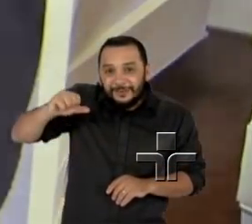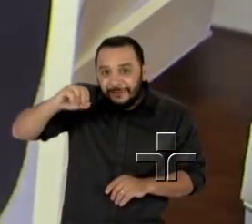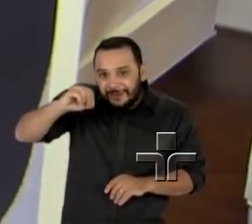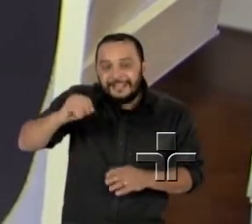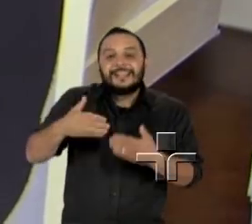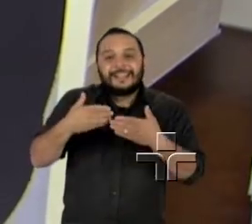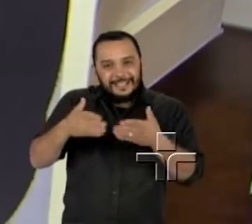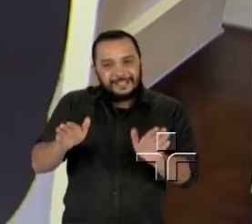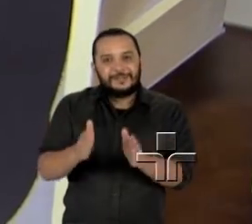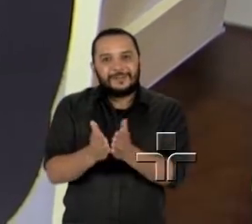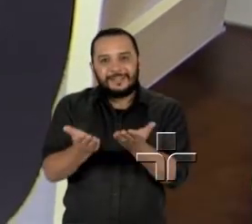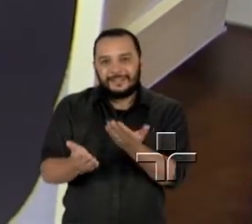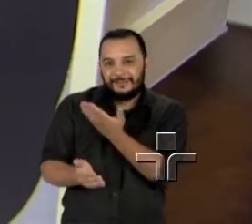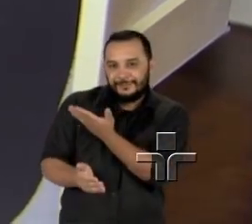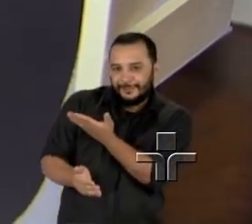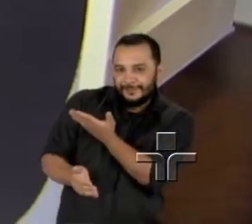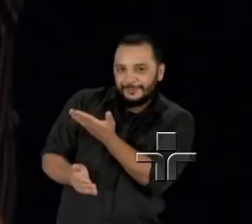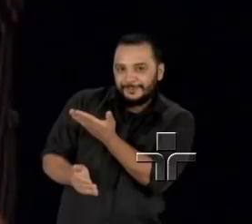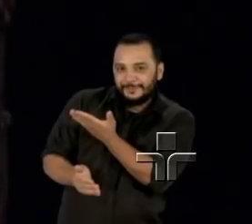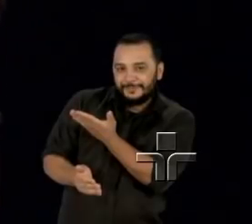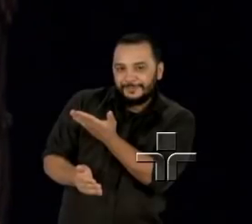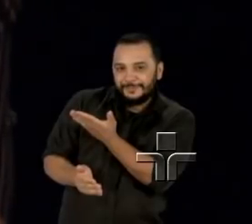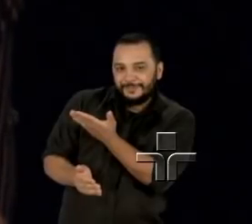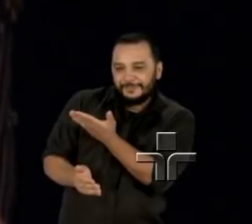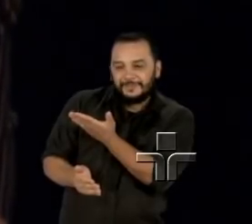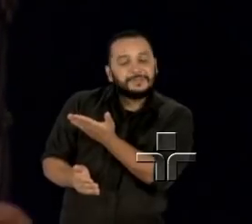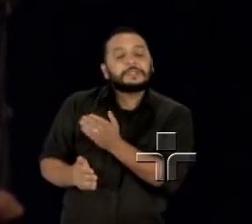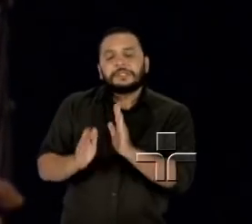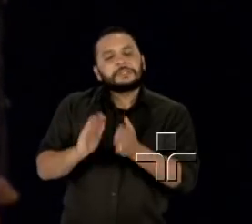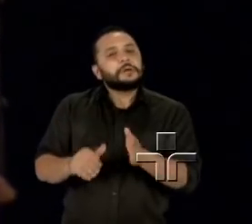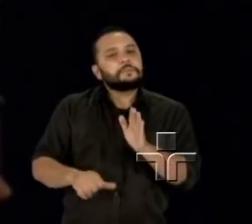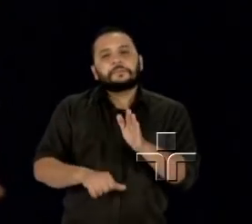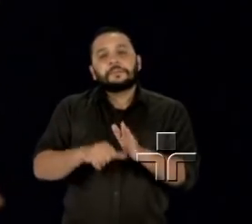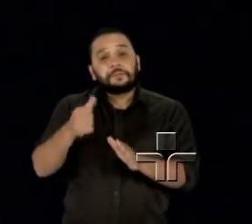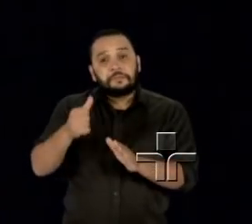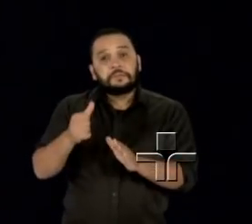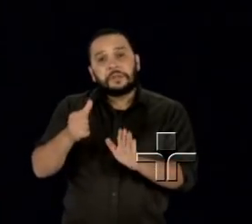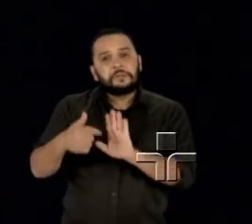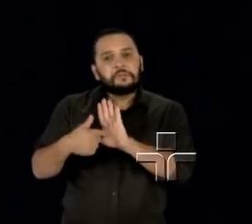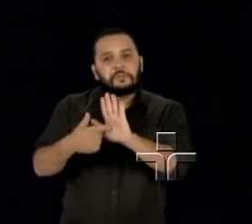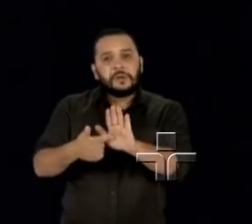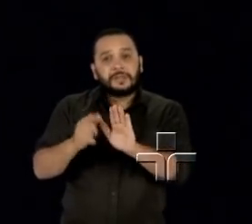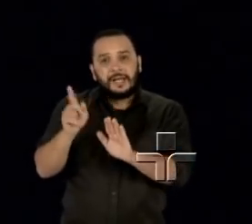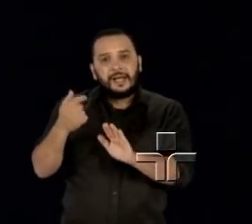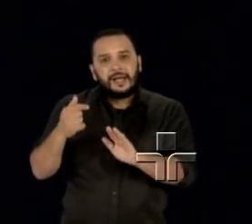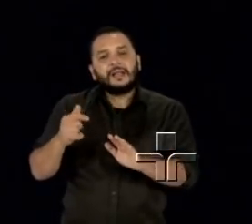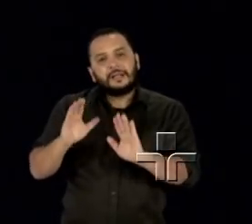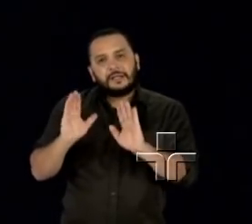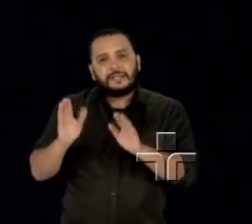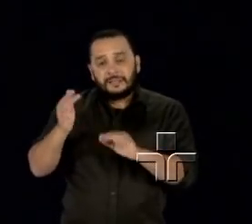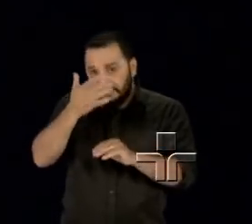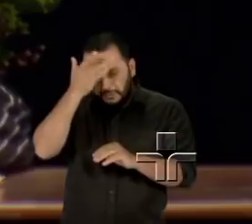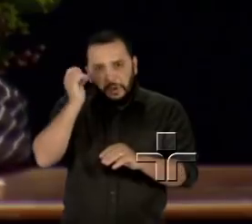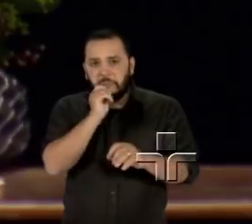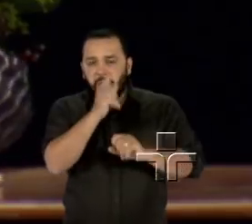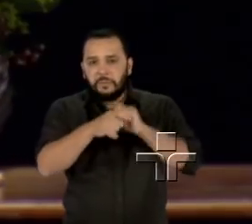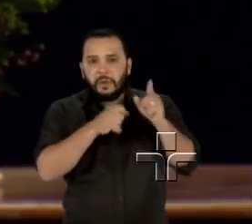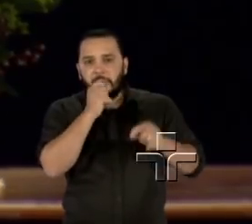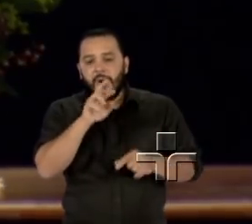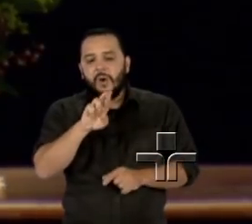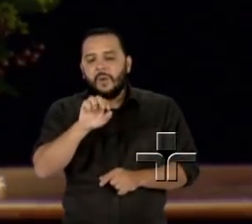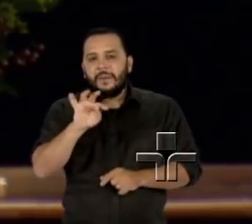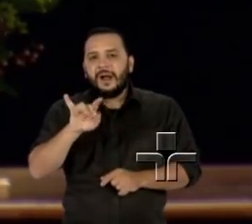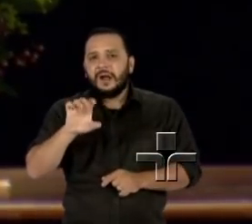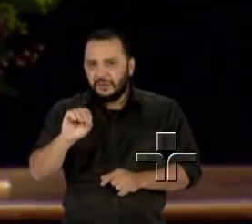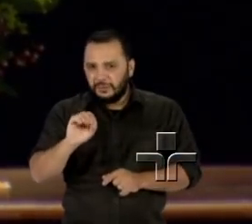biografia Prólogo Ato Epílogo. O evento foi a primeira aparição pública da atriz desde que ela sofreu ofensas de Roberto Alvim, diretor do